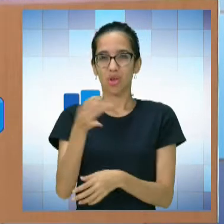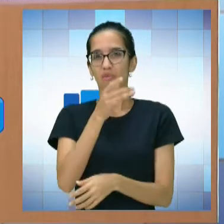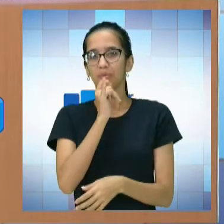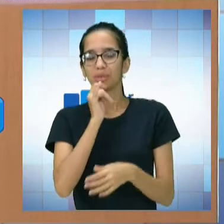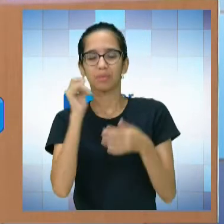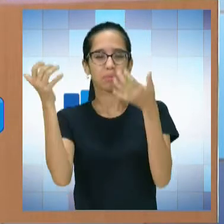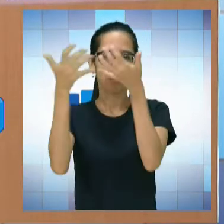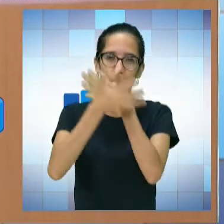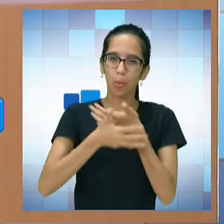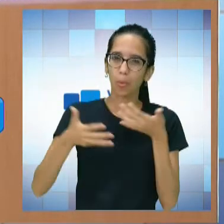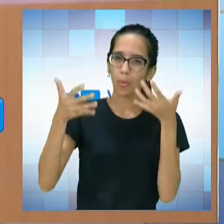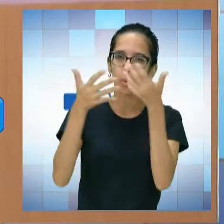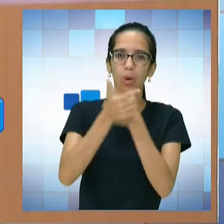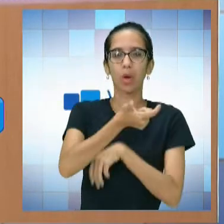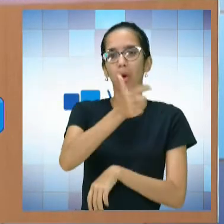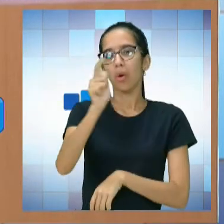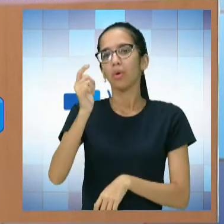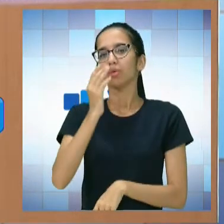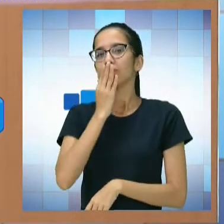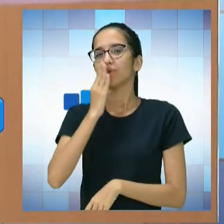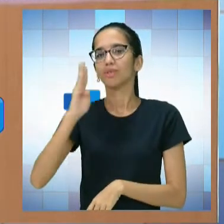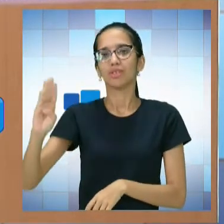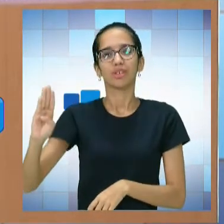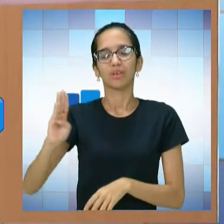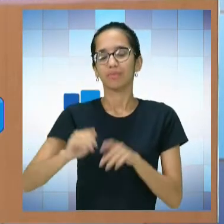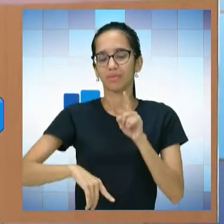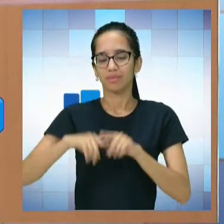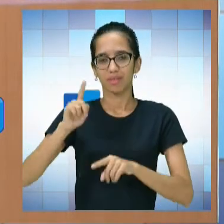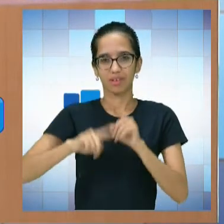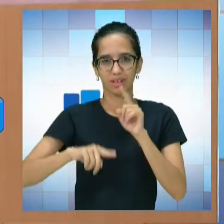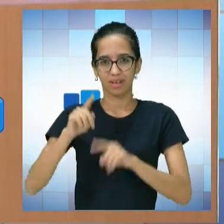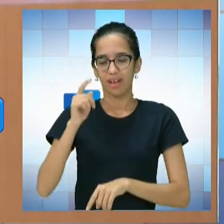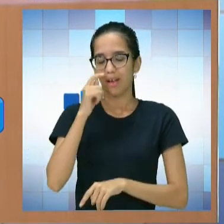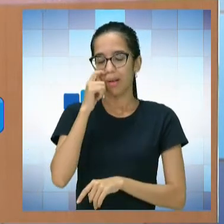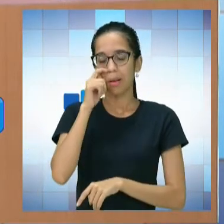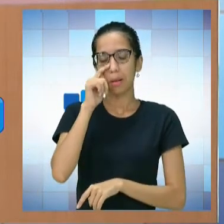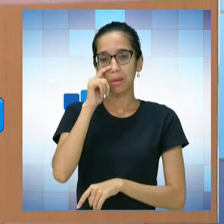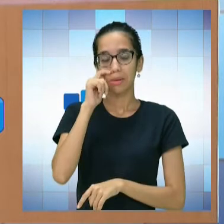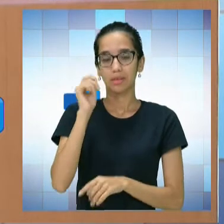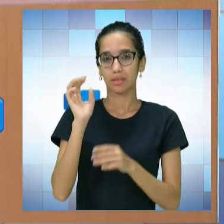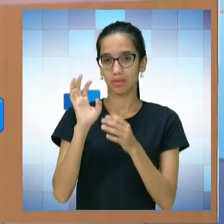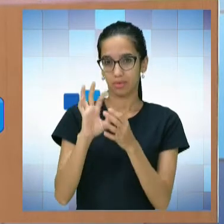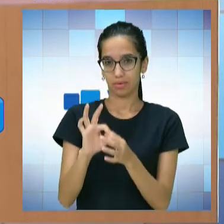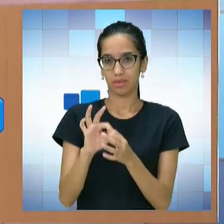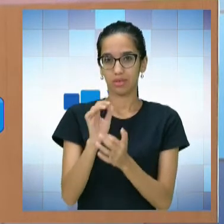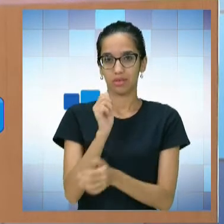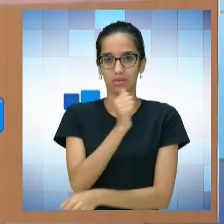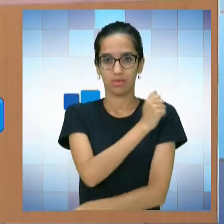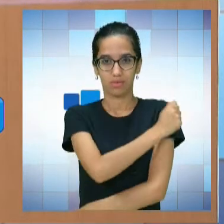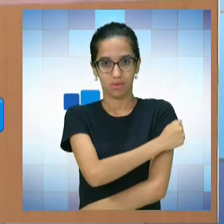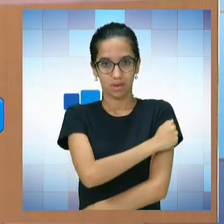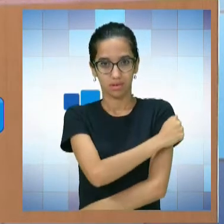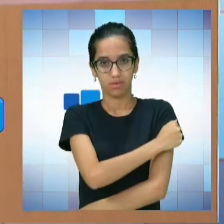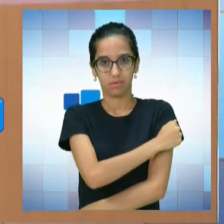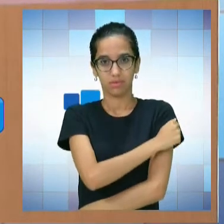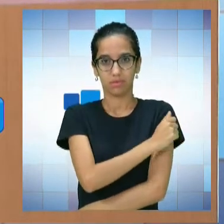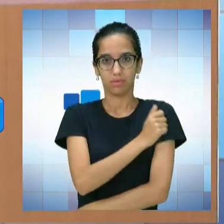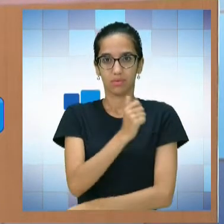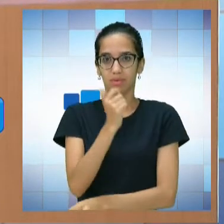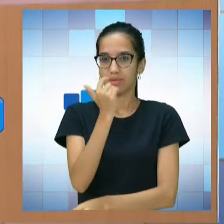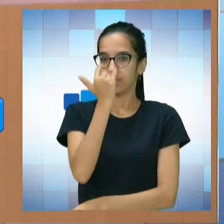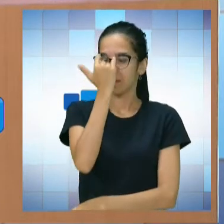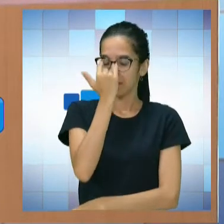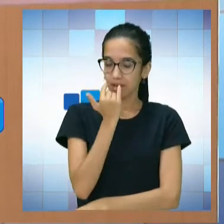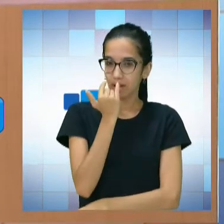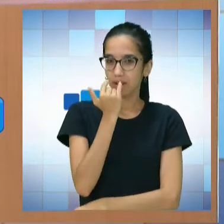outras funções diferentes, e no caso do aluno com deficiência visual, o